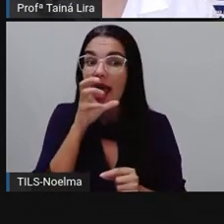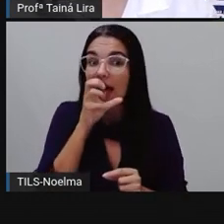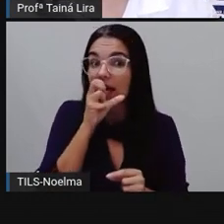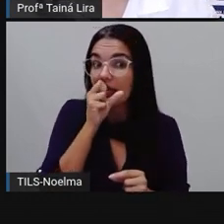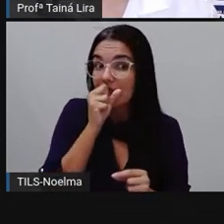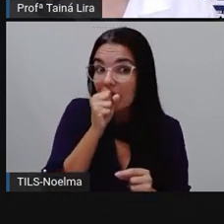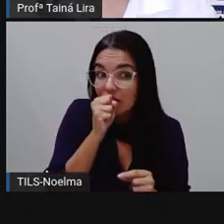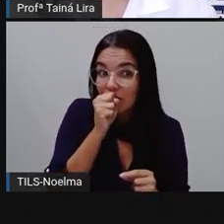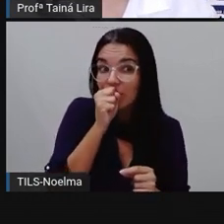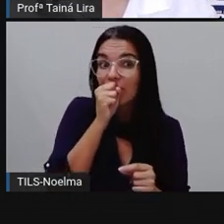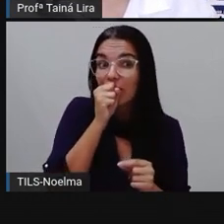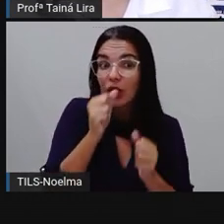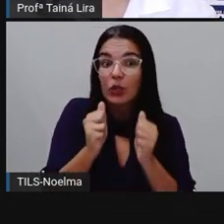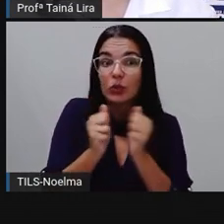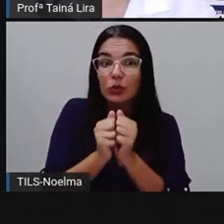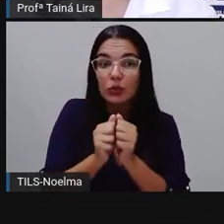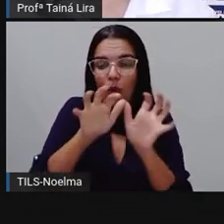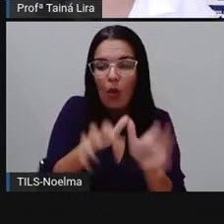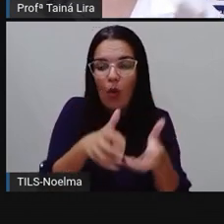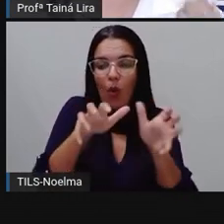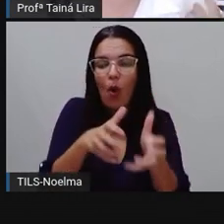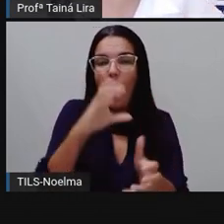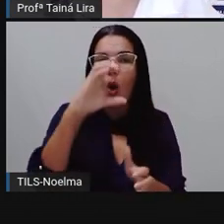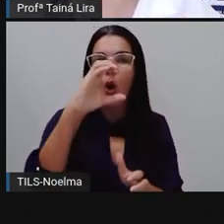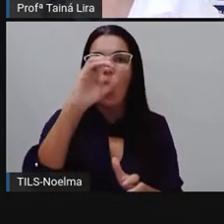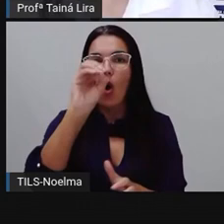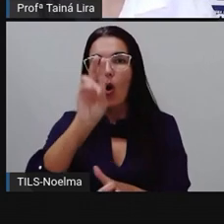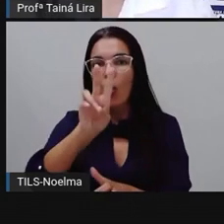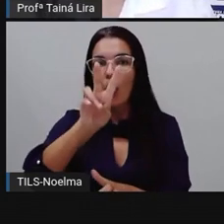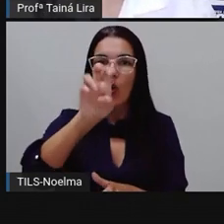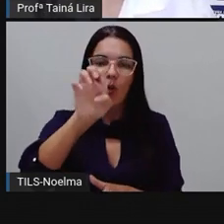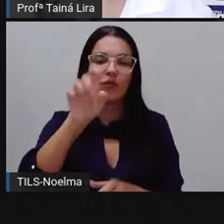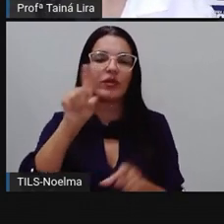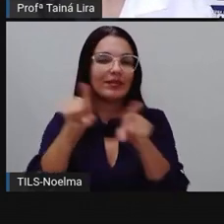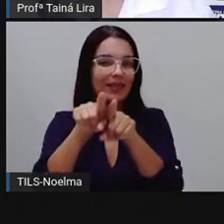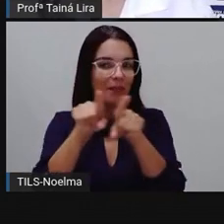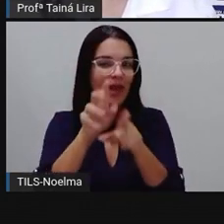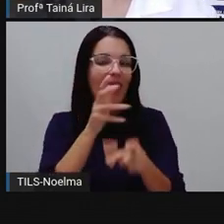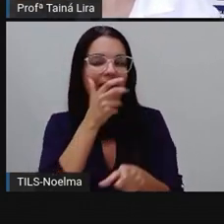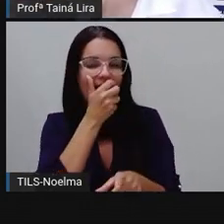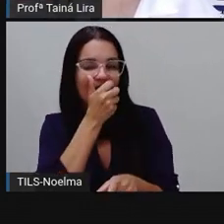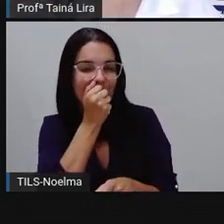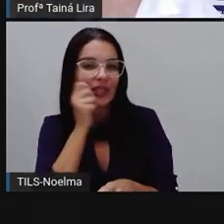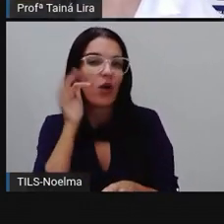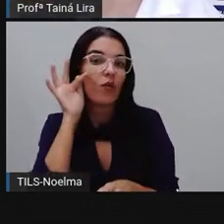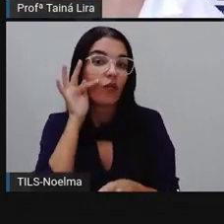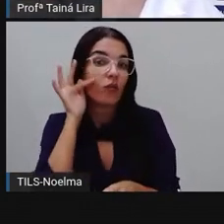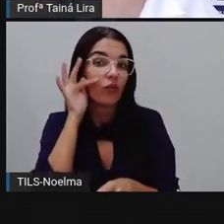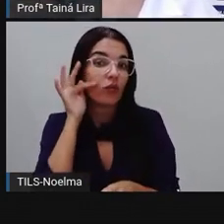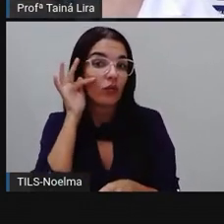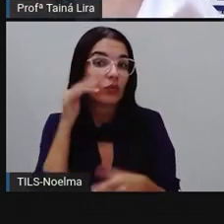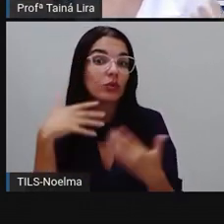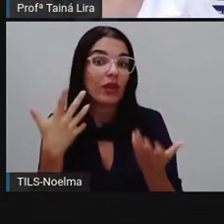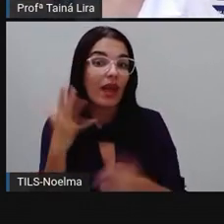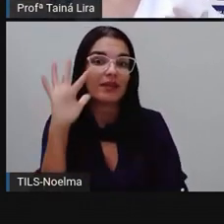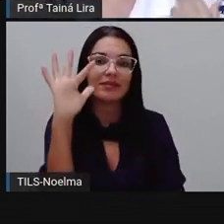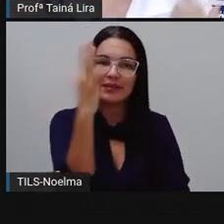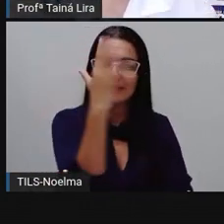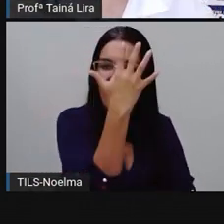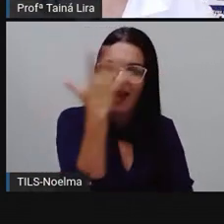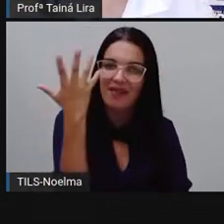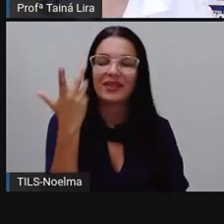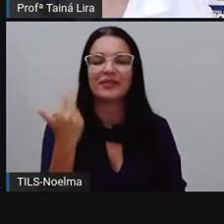lá a planta, né, a couve ali e a laranja também vem. Ele é fruto de uma planta, de uma árvore, certo?